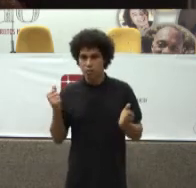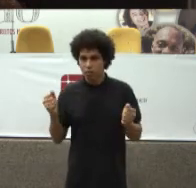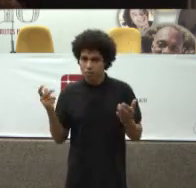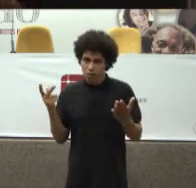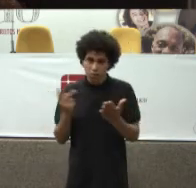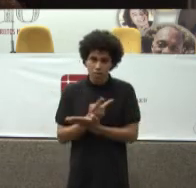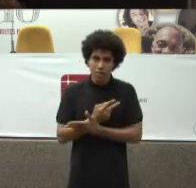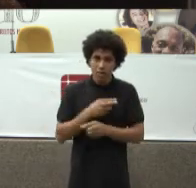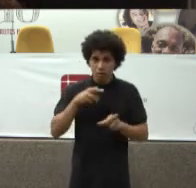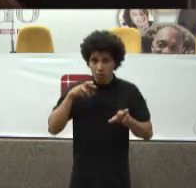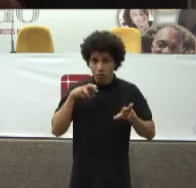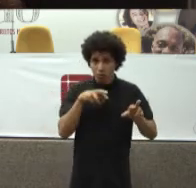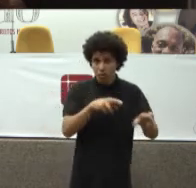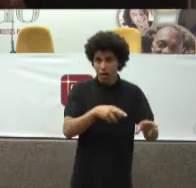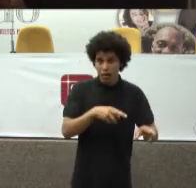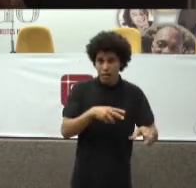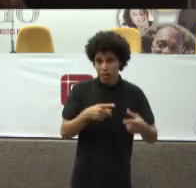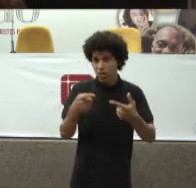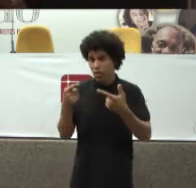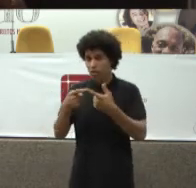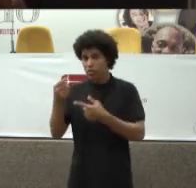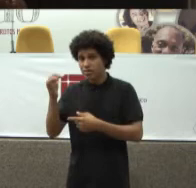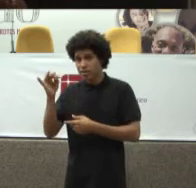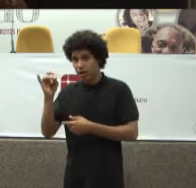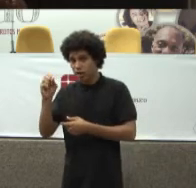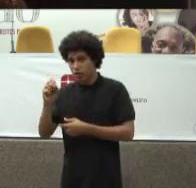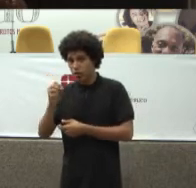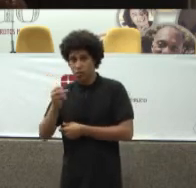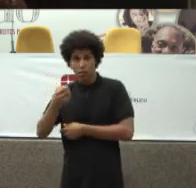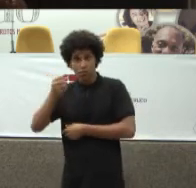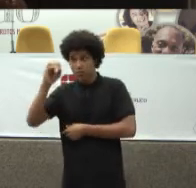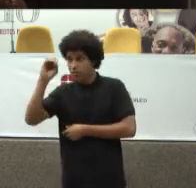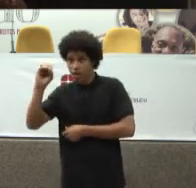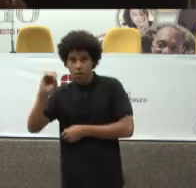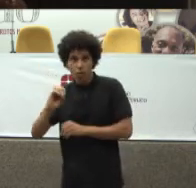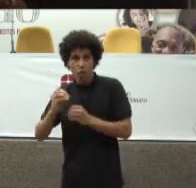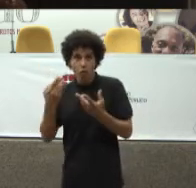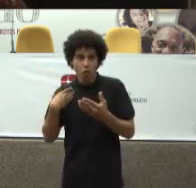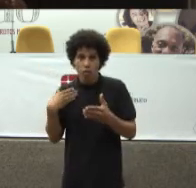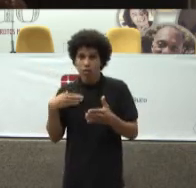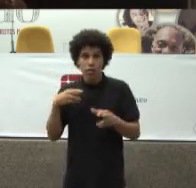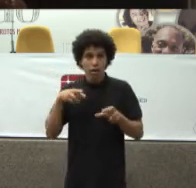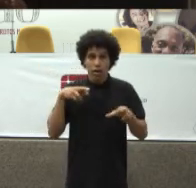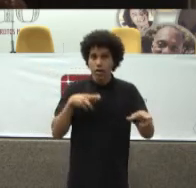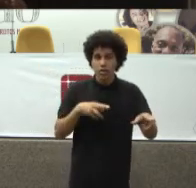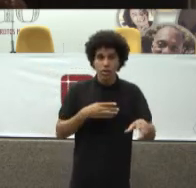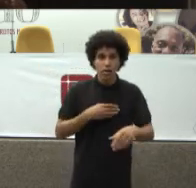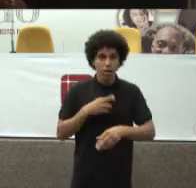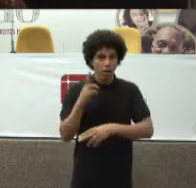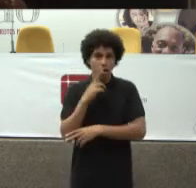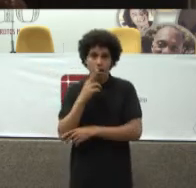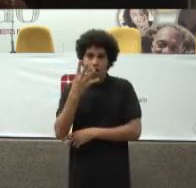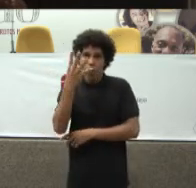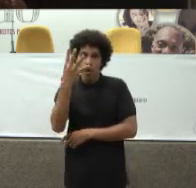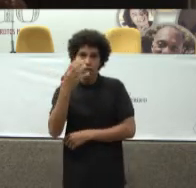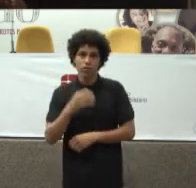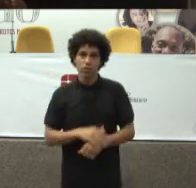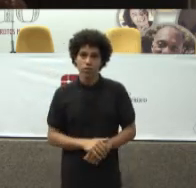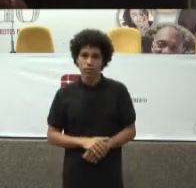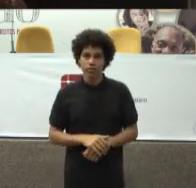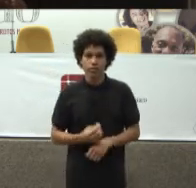câncer No estágio quatro Num doente Que é cardiopata Ou então Num doente Que é nefropata Tudo isso São